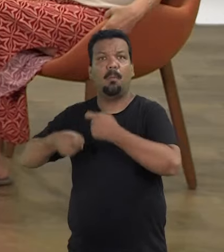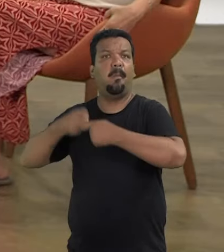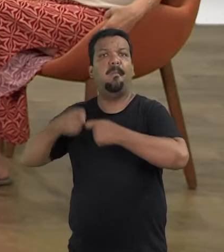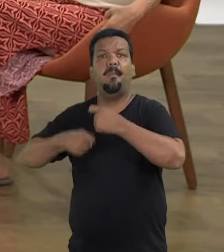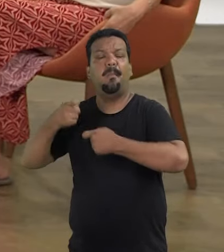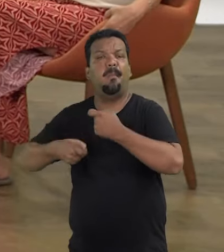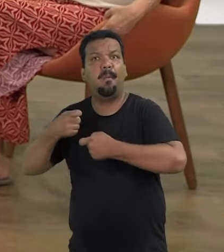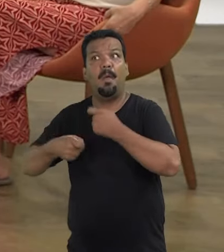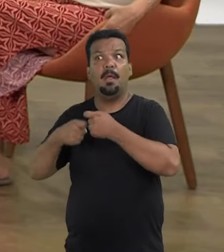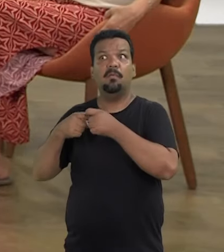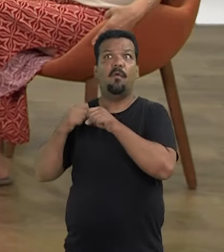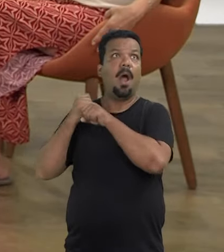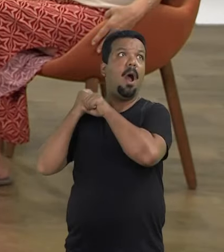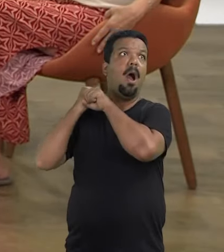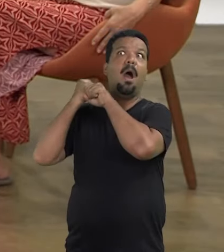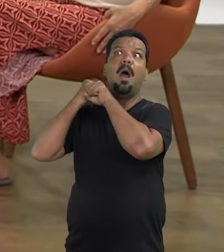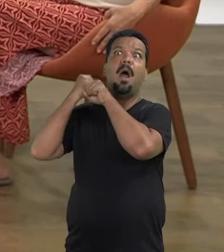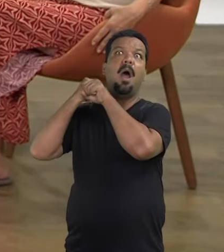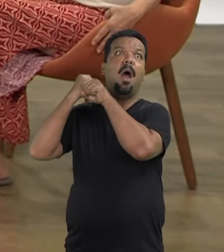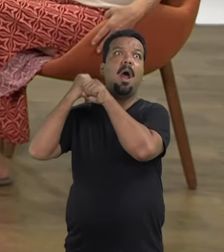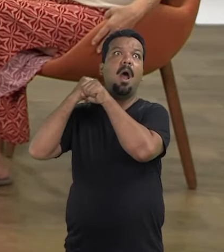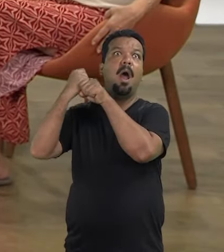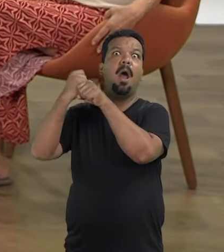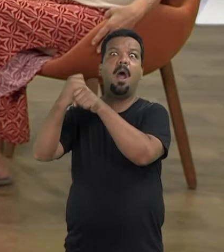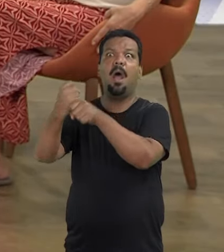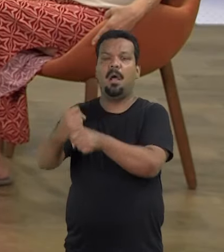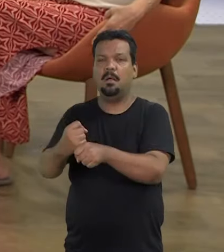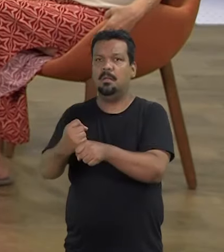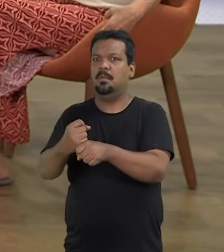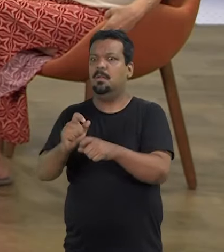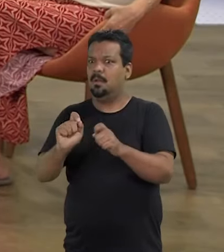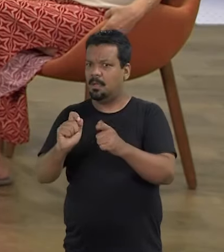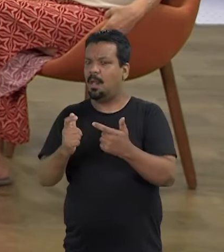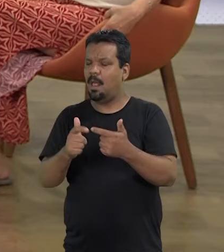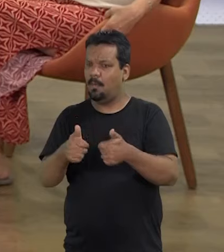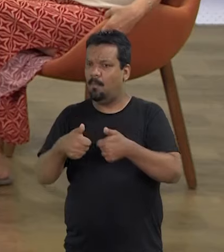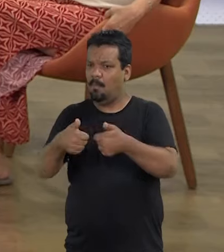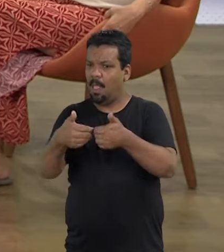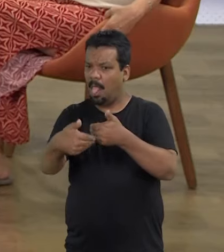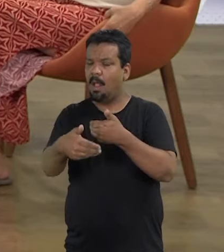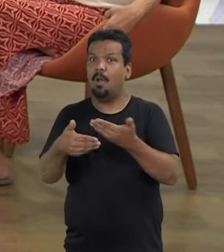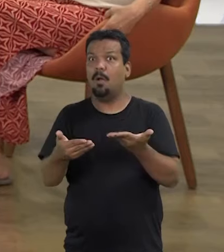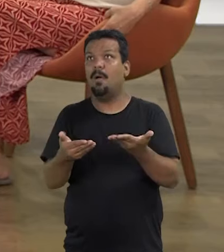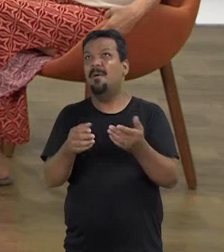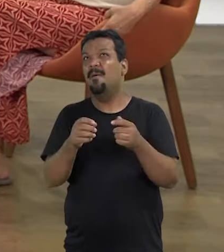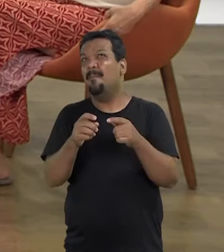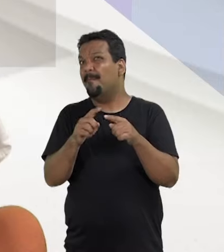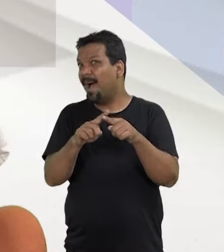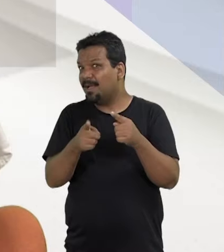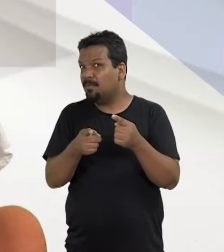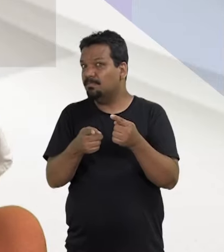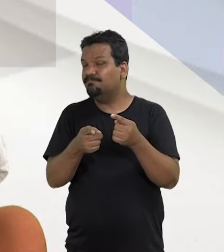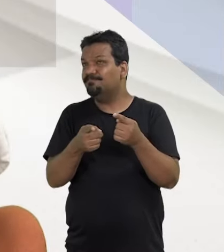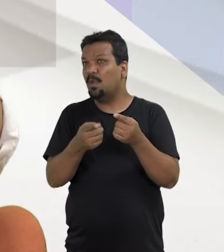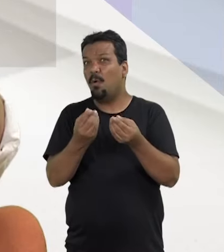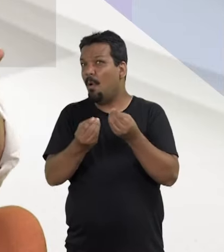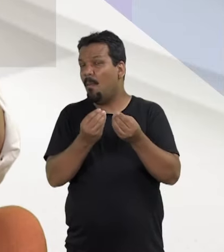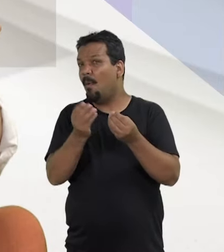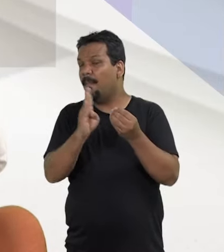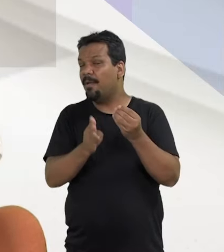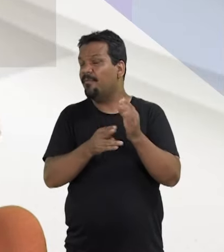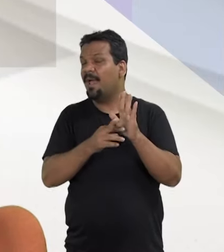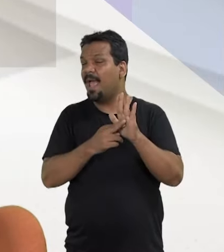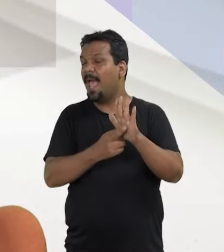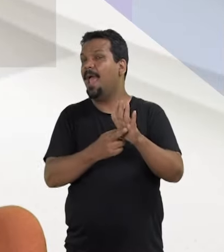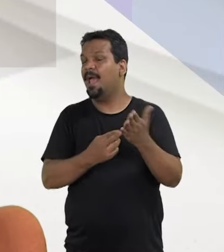Então é uma história de 500 e tantos anos disso. Claro que já melhorou muito. Então esse é um elemento. Como é que